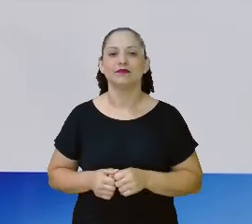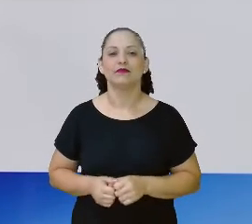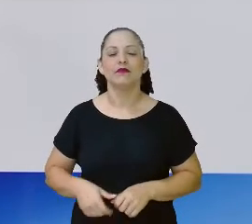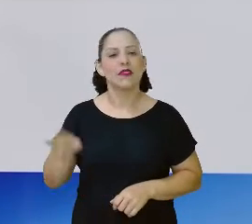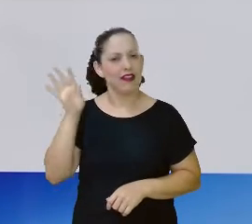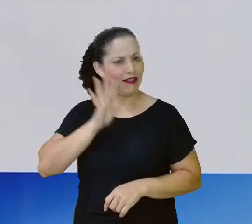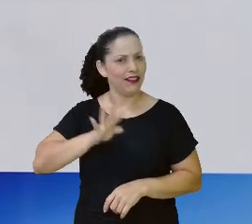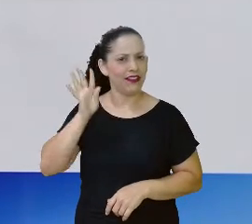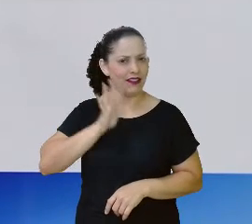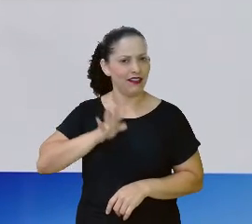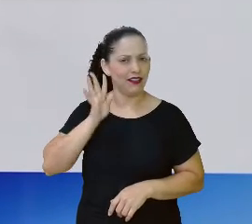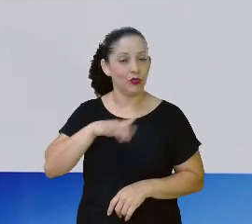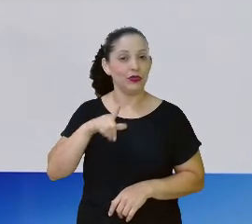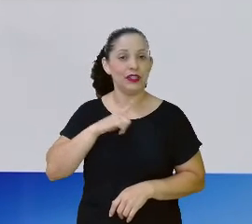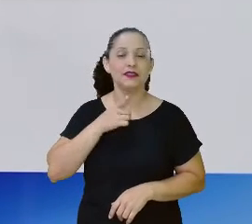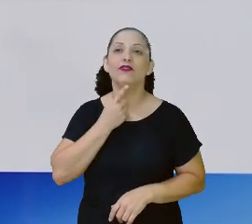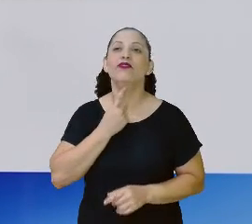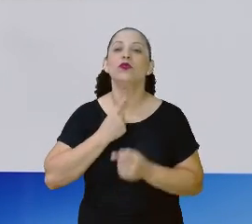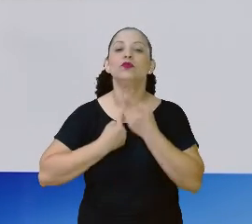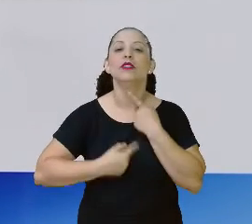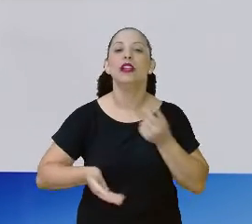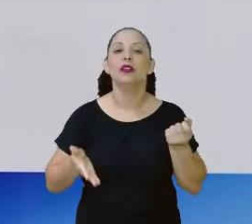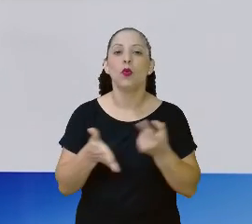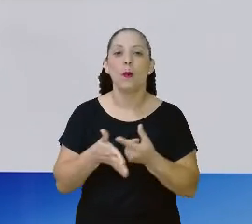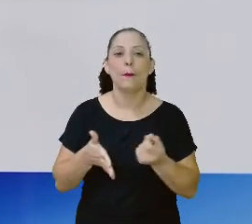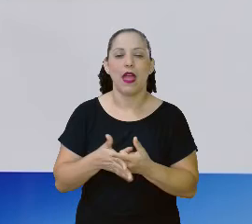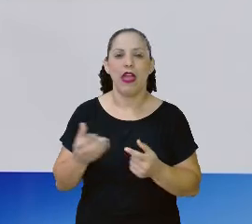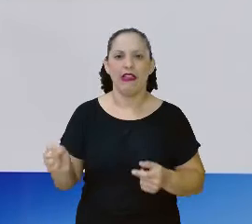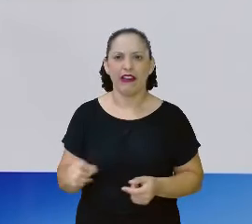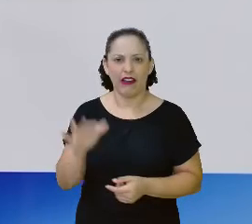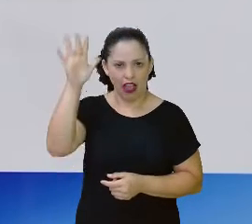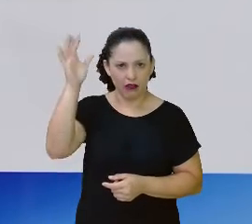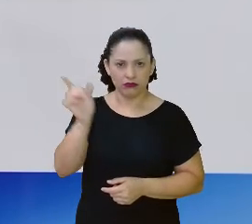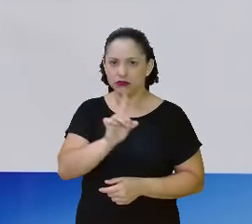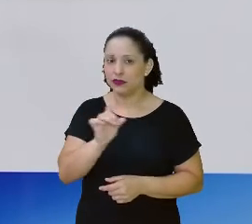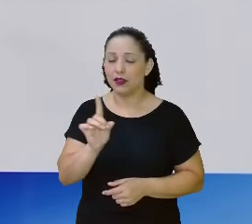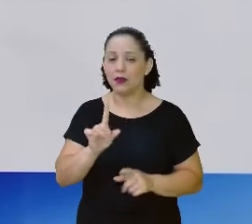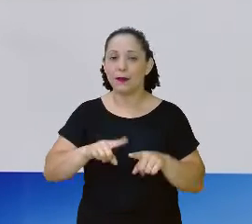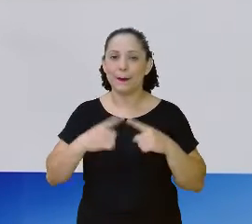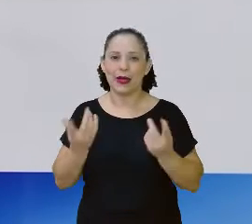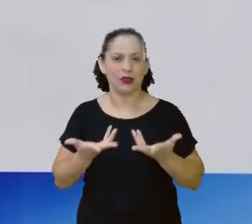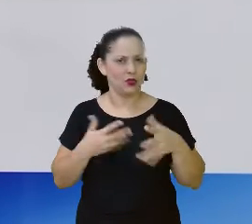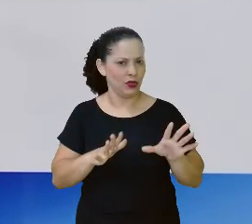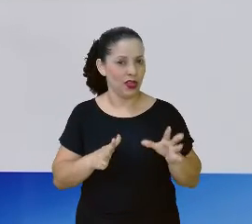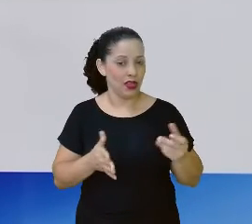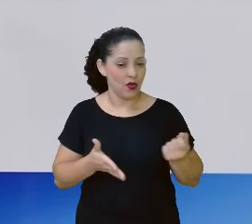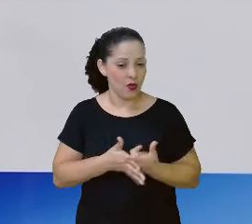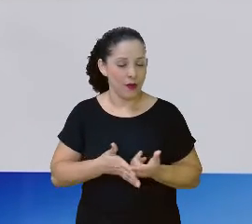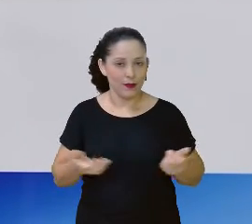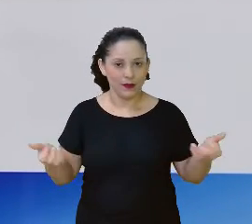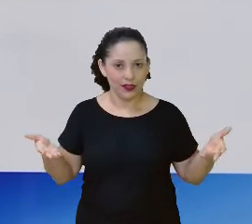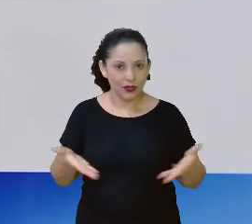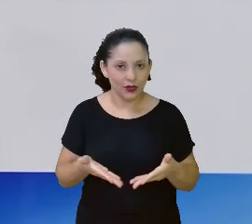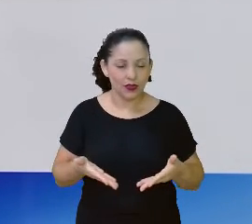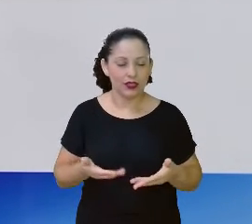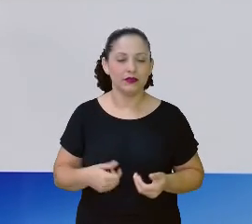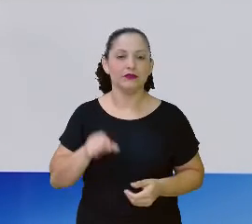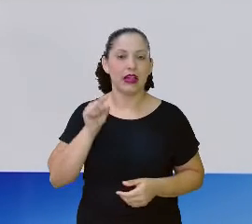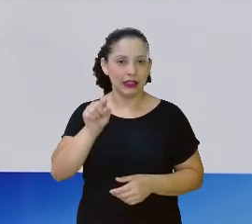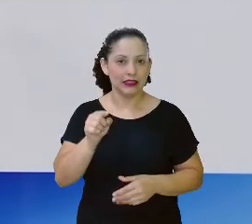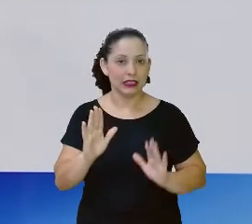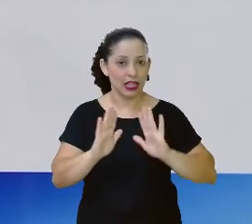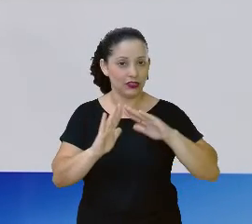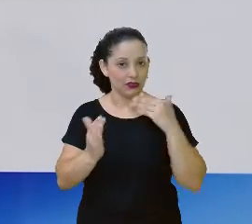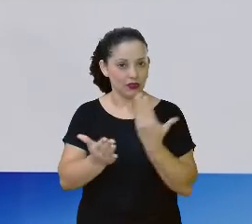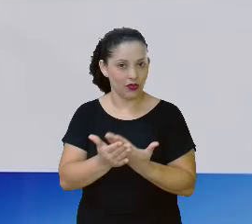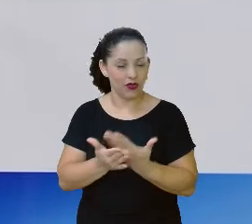legal você ter assim, esse desejo de comprar um. Não é caro, não. Porém, se você não quiser comprar agora, como eu disse, na tua escola tem a